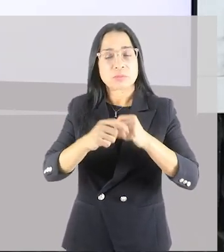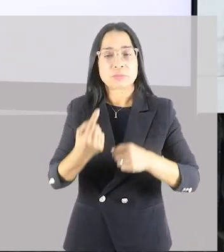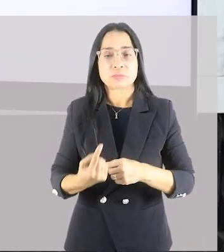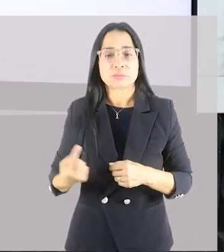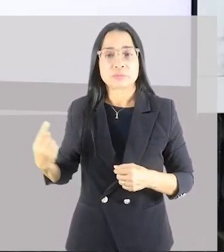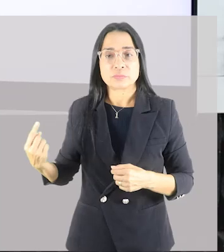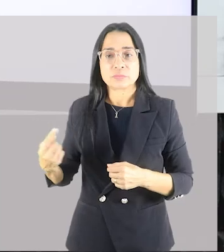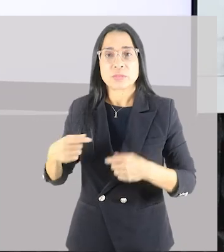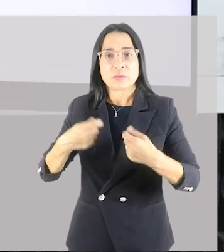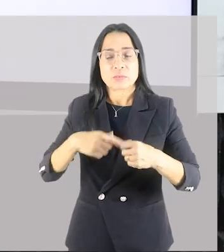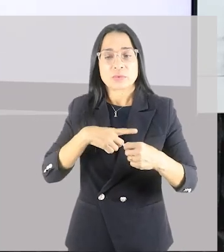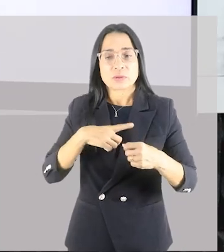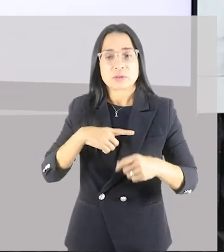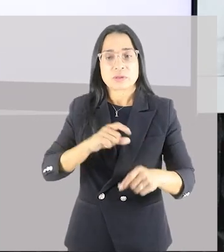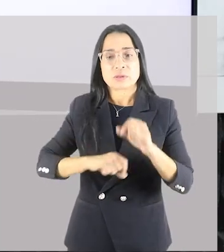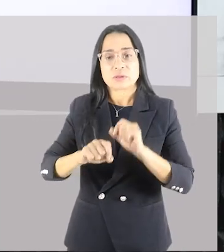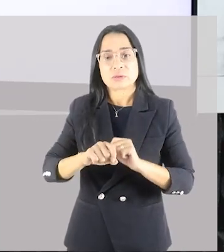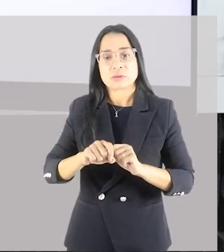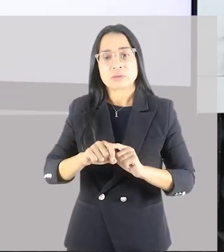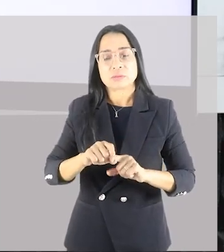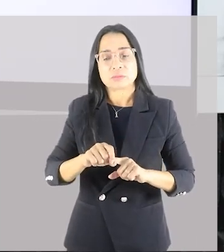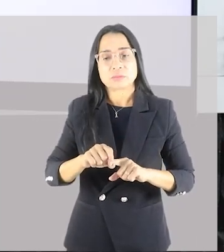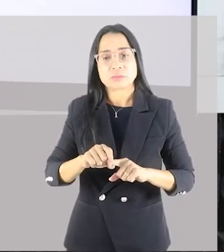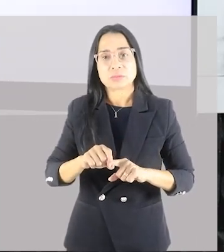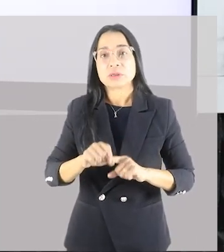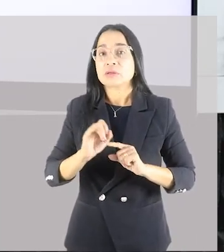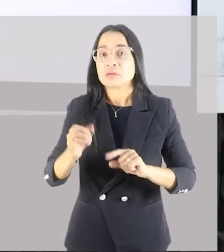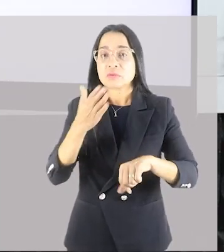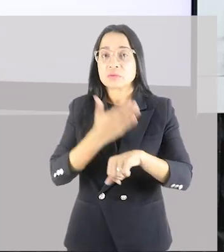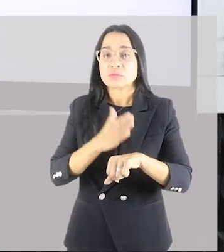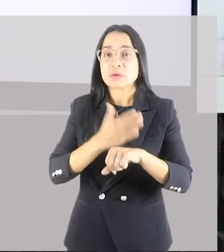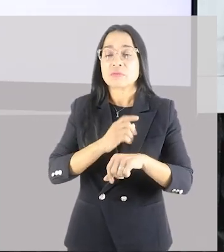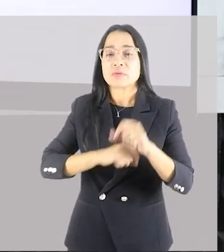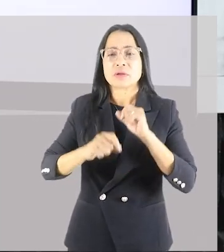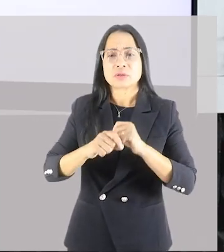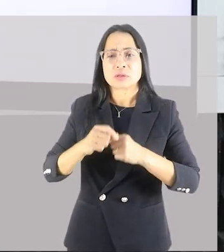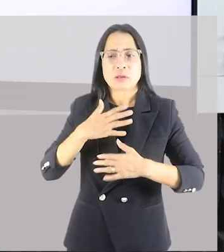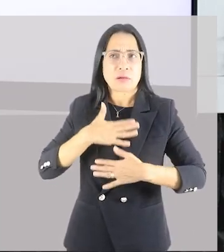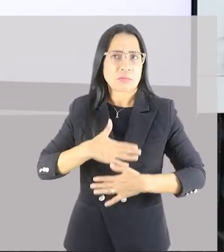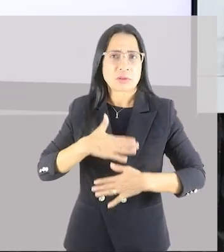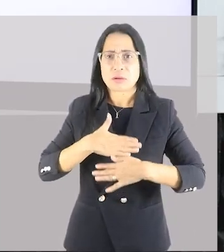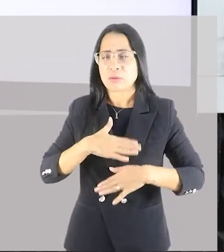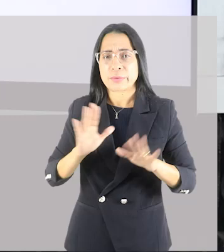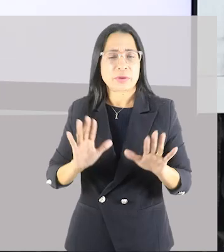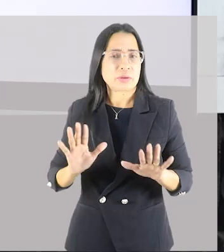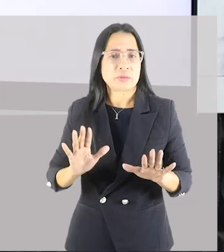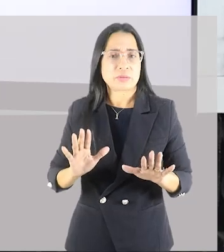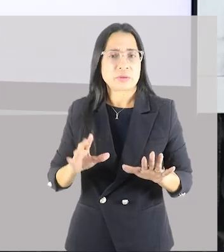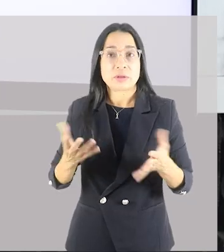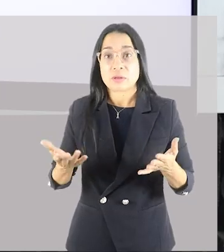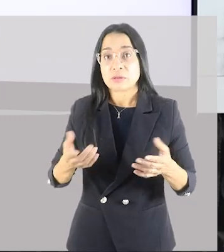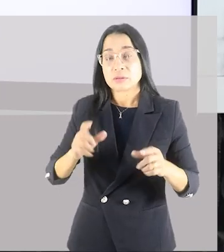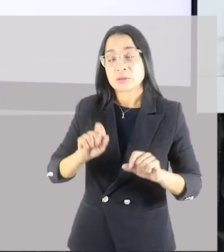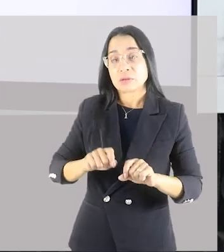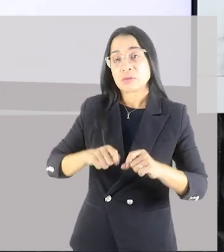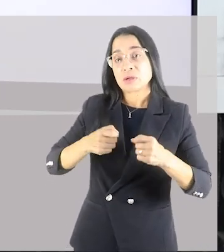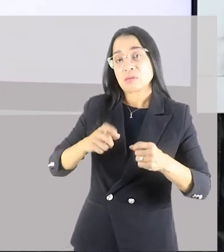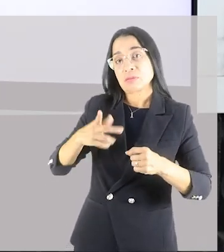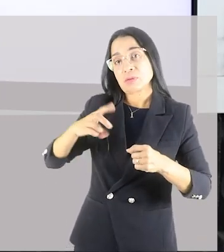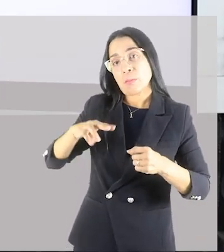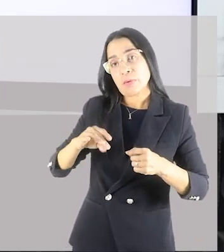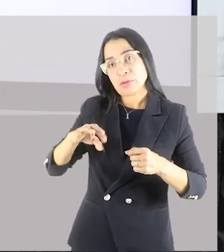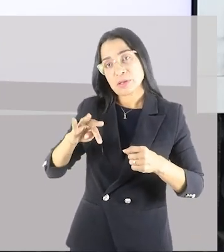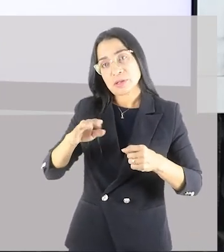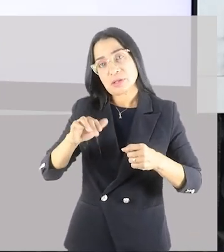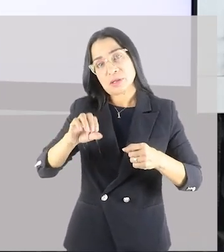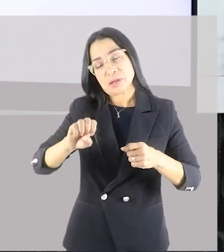Então, tem que ter essa quebra da homeostase. Se você faz o exercício e está confortável para você, você não está quebrando a homeostase do seu corpo,